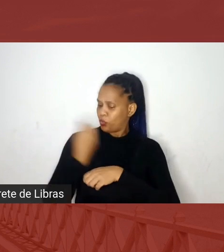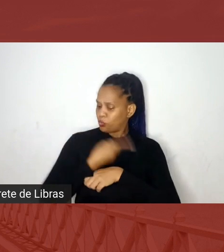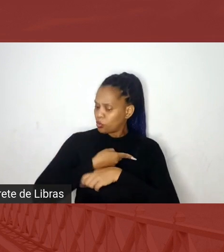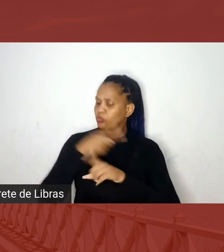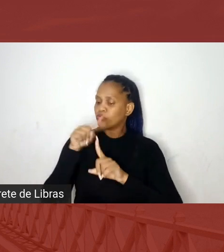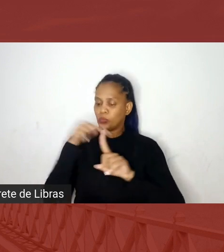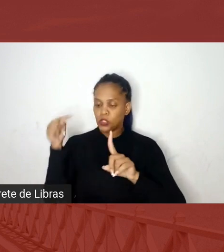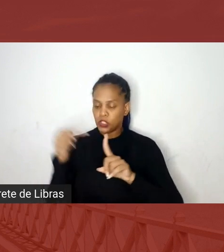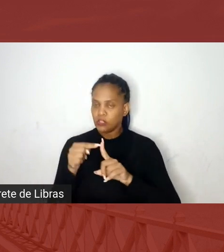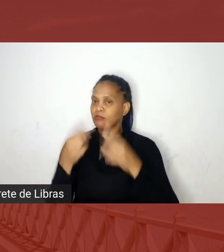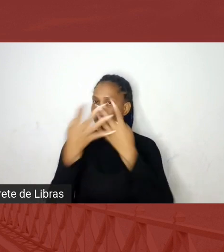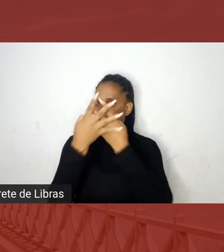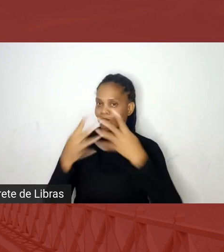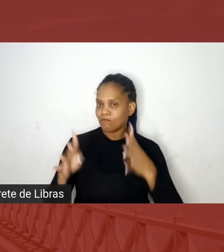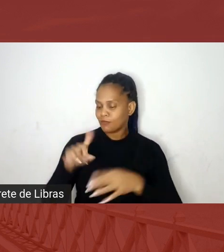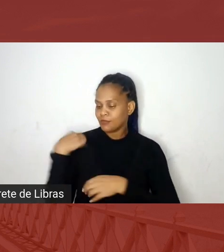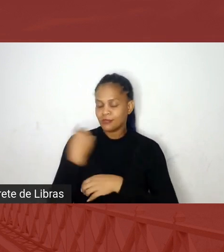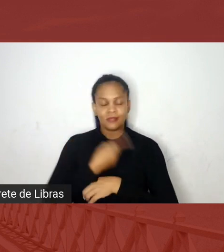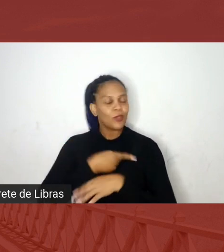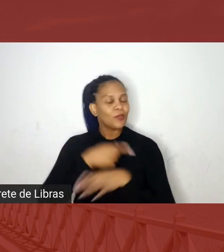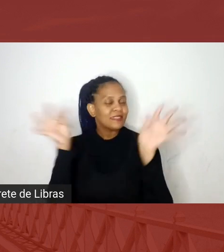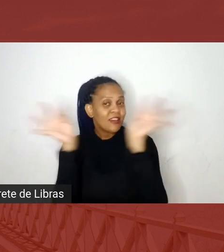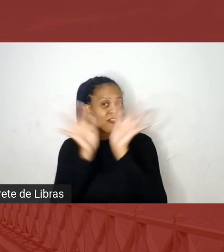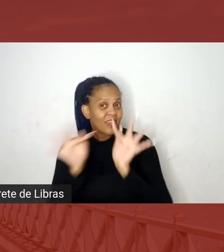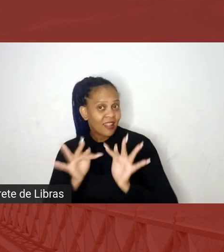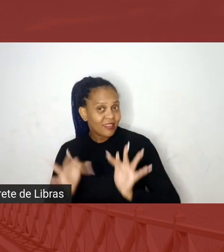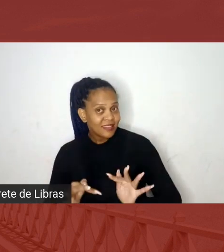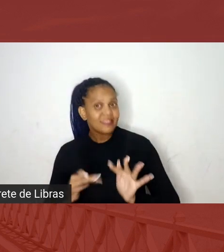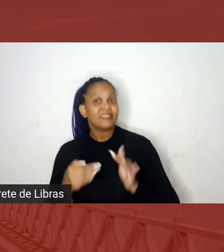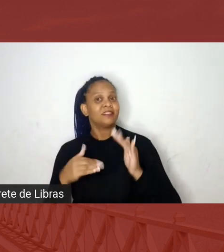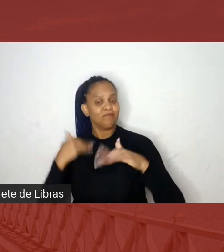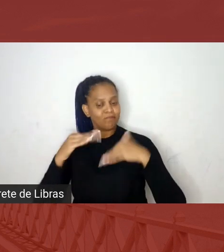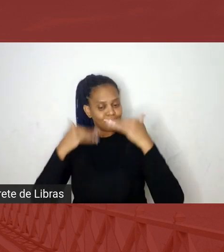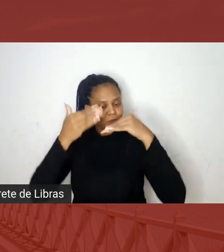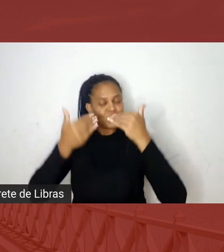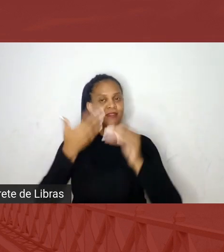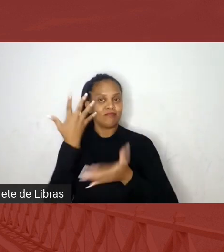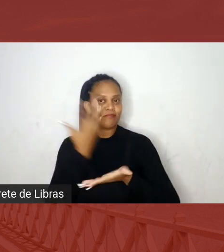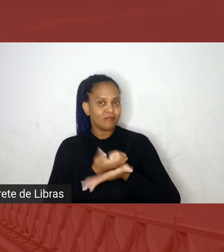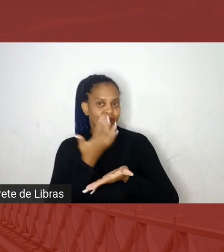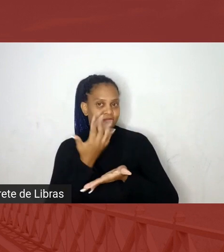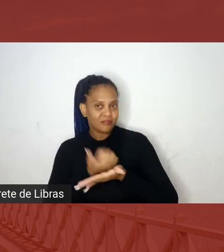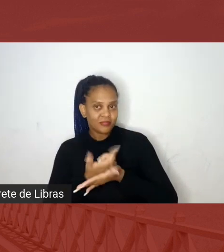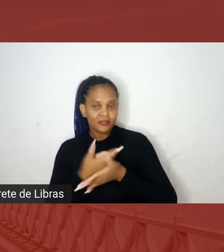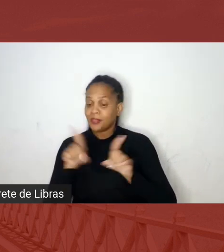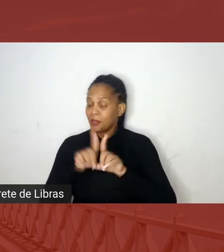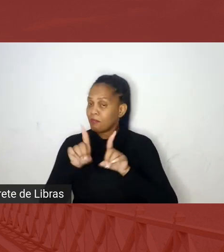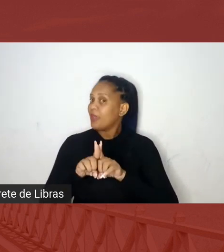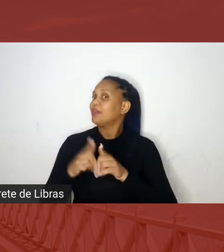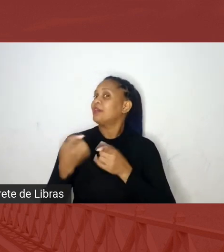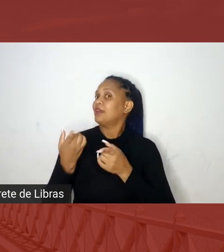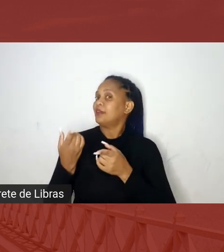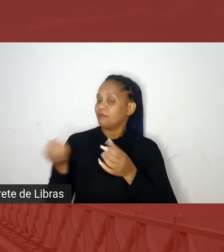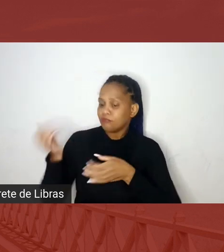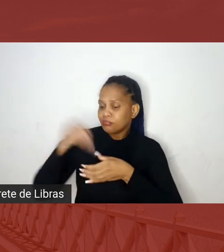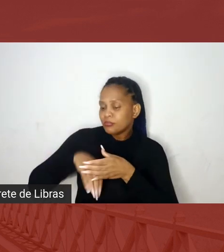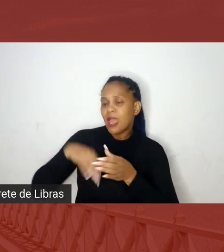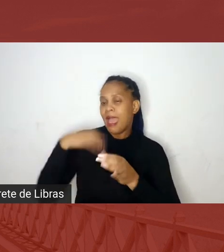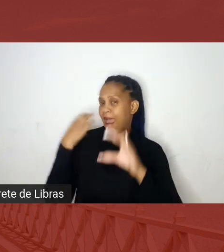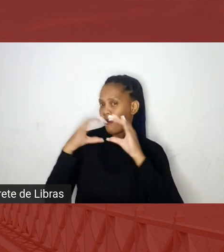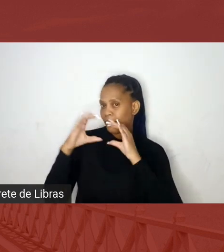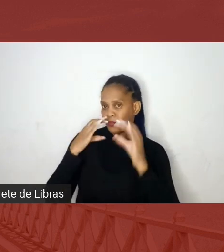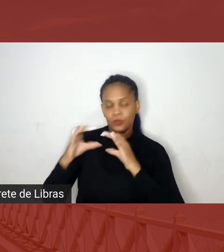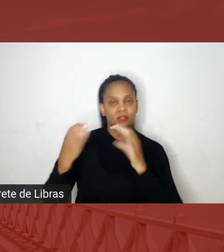e a gente ficou muito feliz nesse processo de gravação. Então, desde a discussão da música e da poesia que estão previstas para hoje,